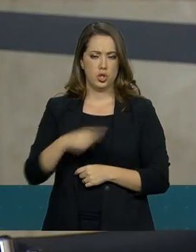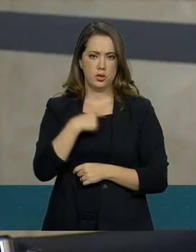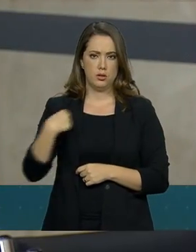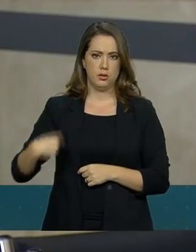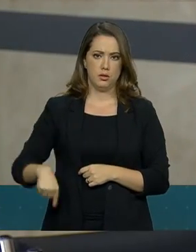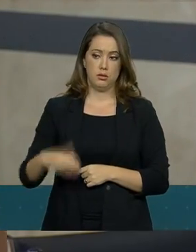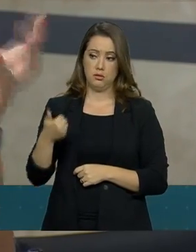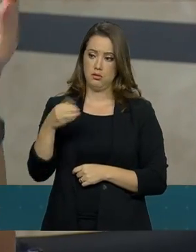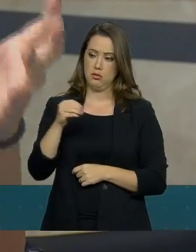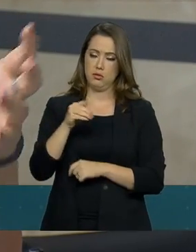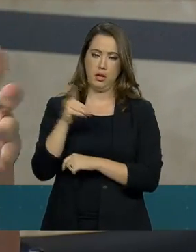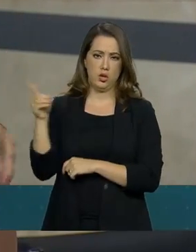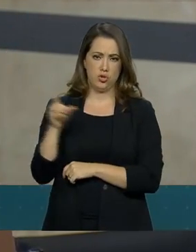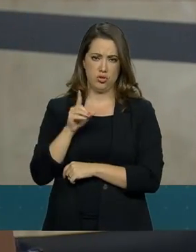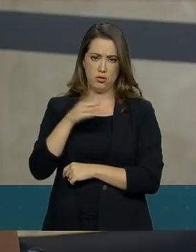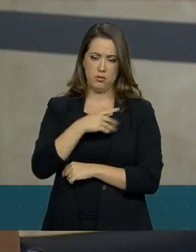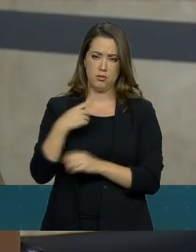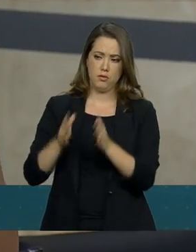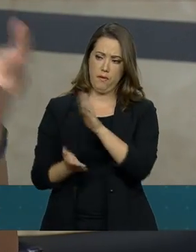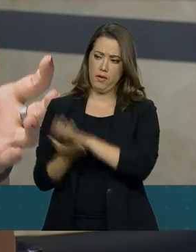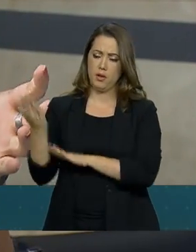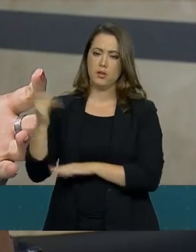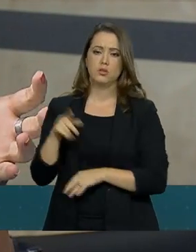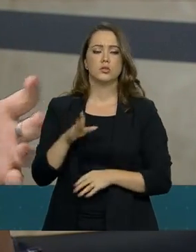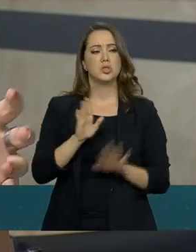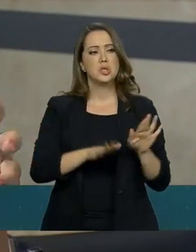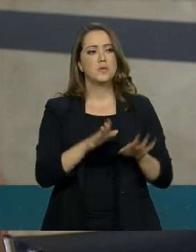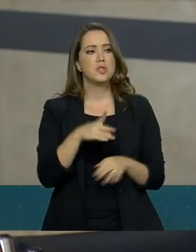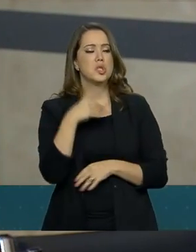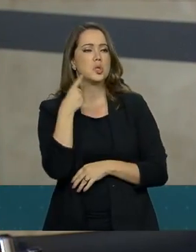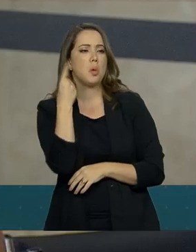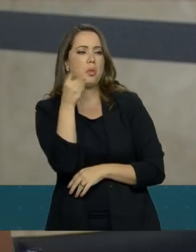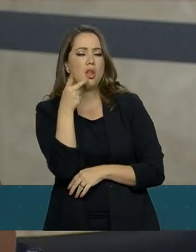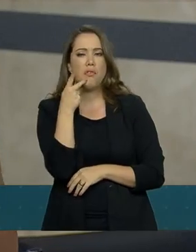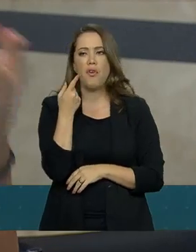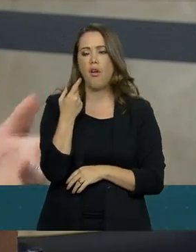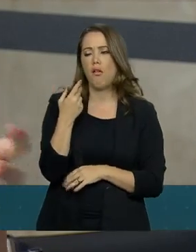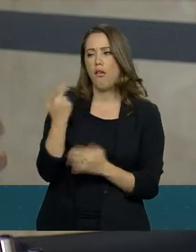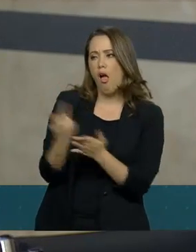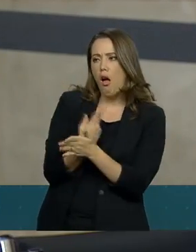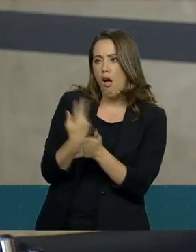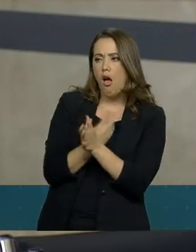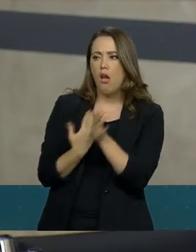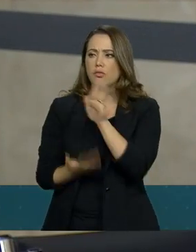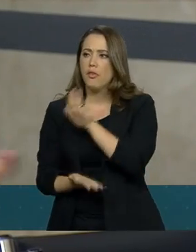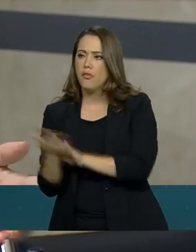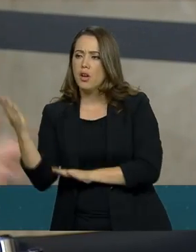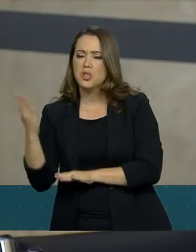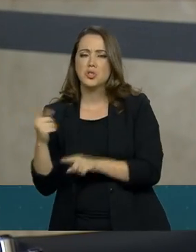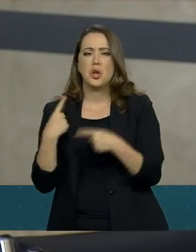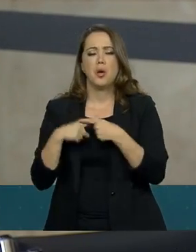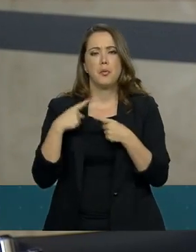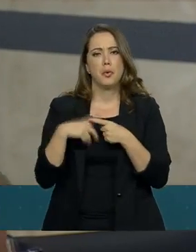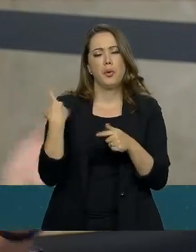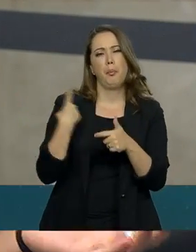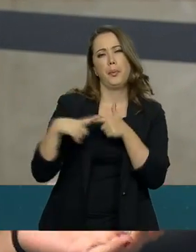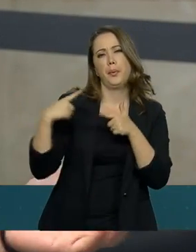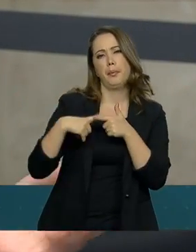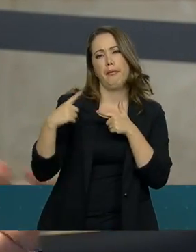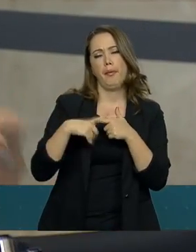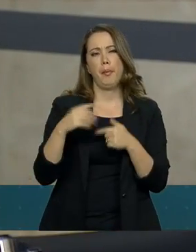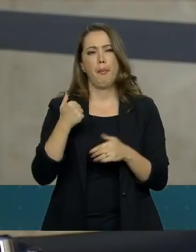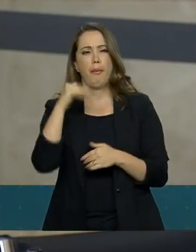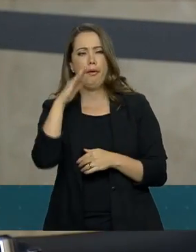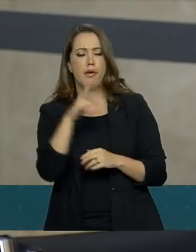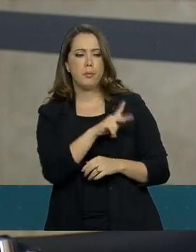do presidente, e alguns deputados estão falando que essa viagem é inoportuna, porque poderia aumentar aí os ruídos entre o presidente e o